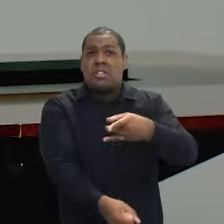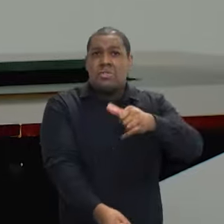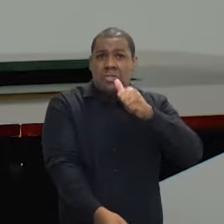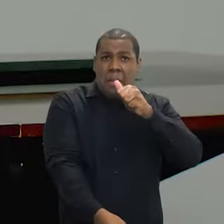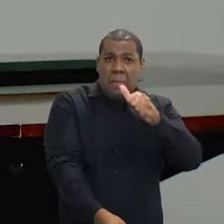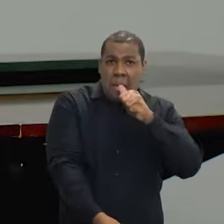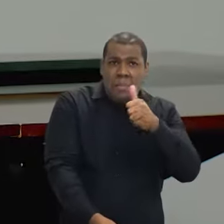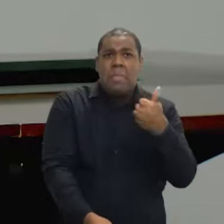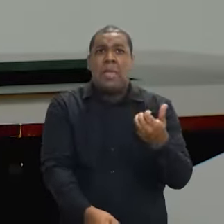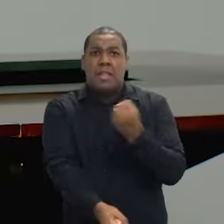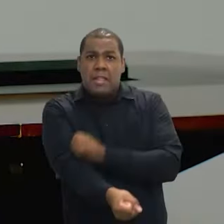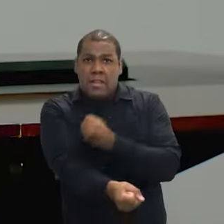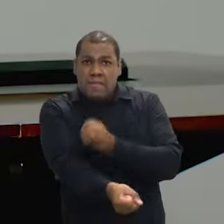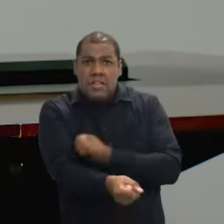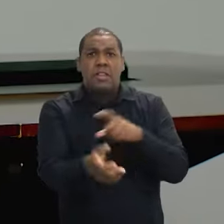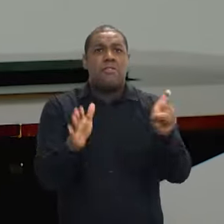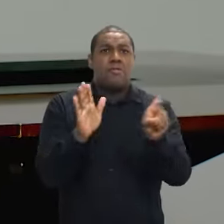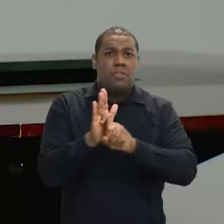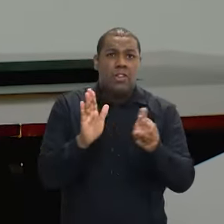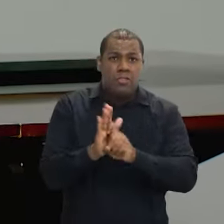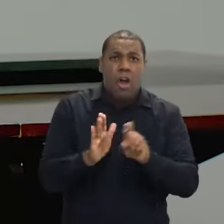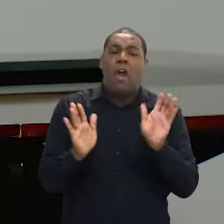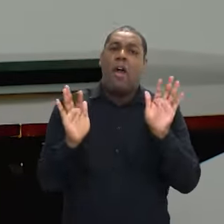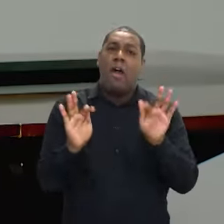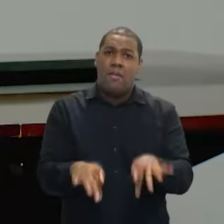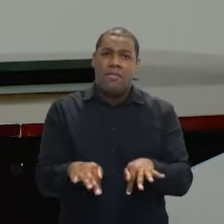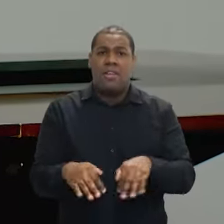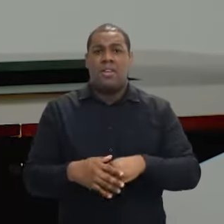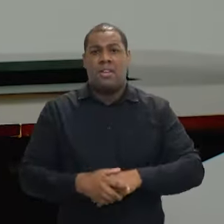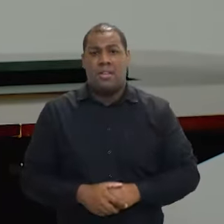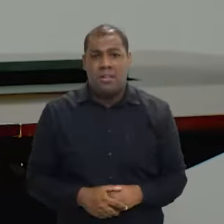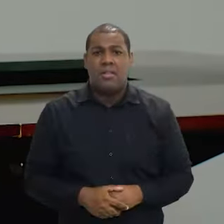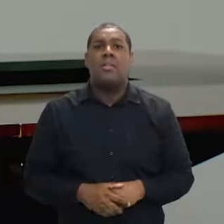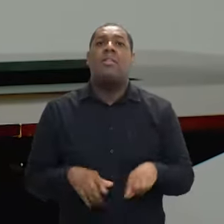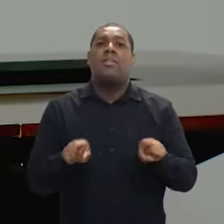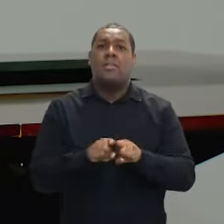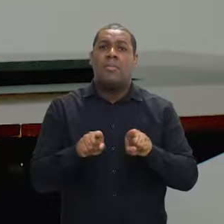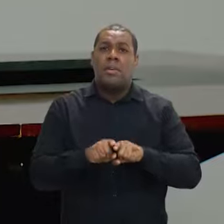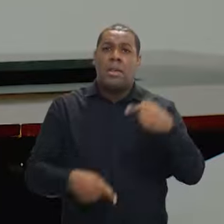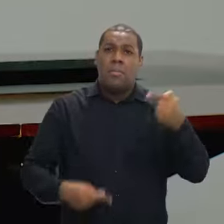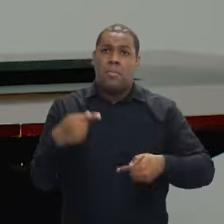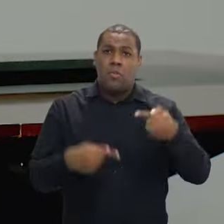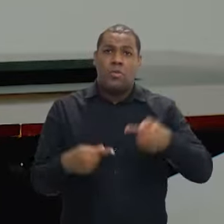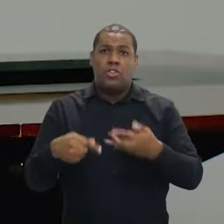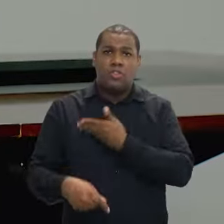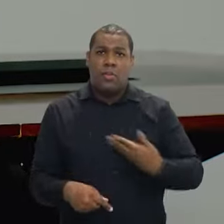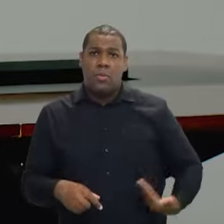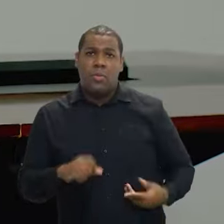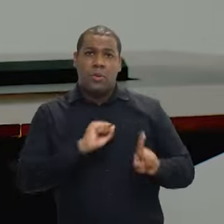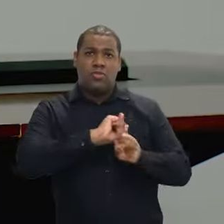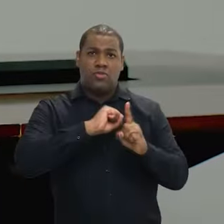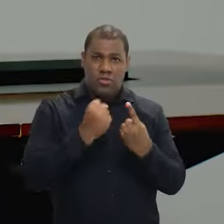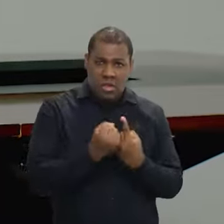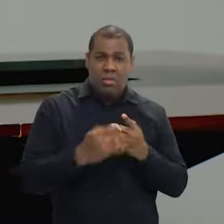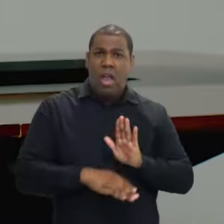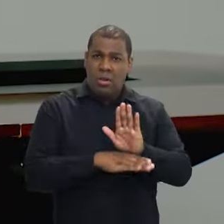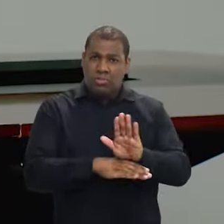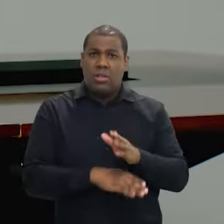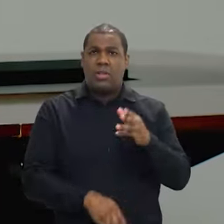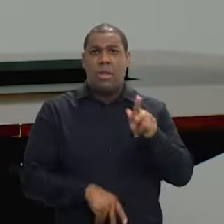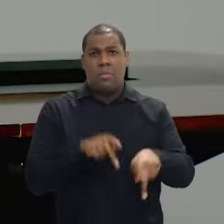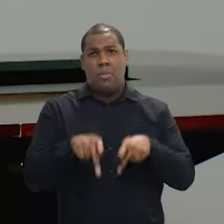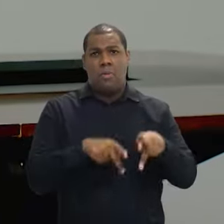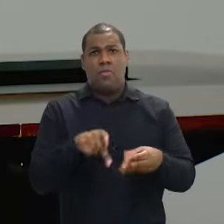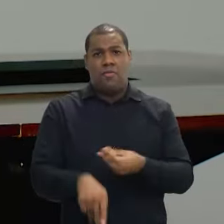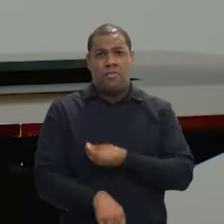públicos sociais, os centros POPs, as políticas assistenciais, que são fundamentais para a população em situação de rua. E